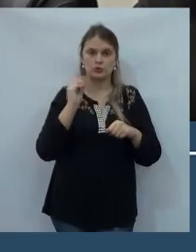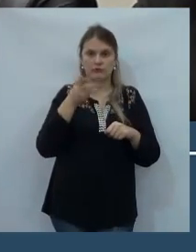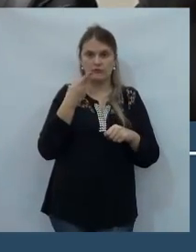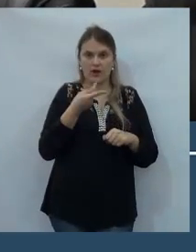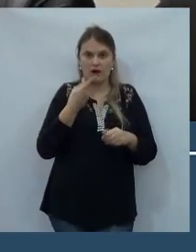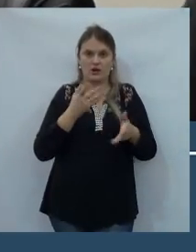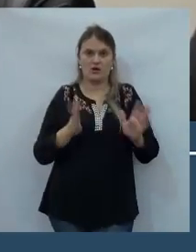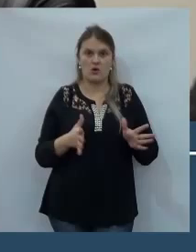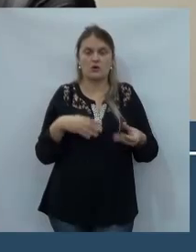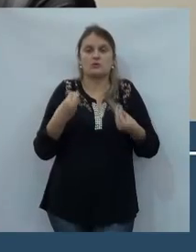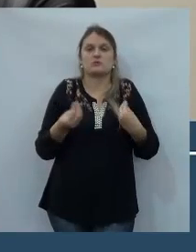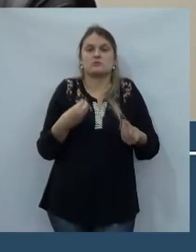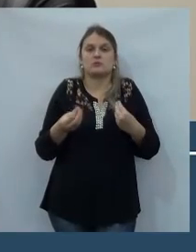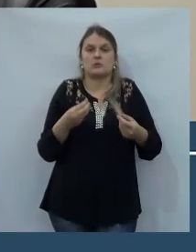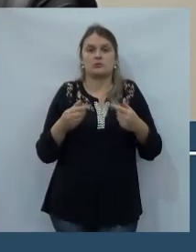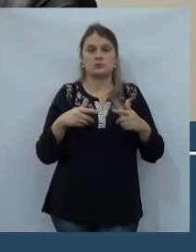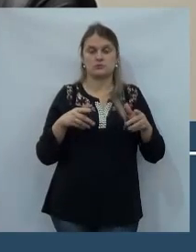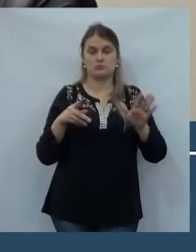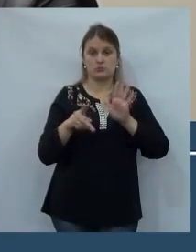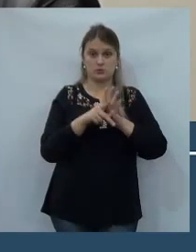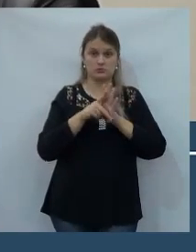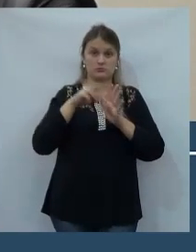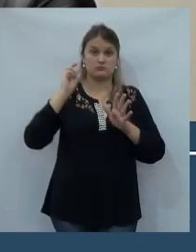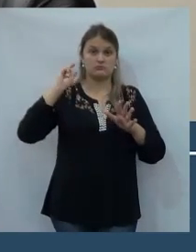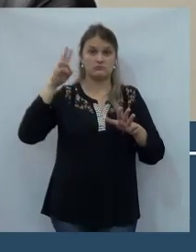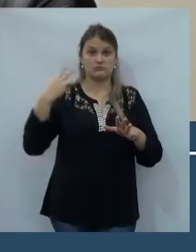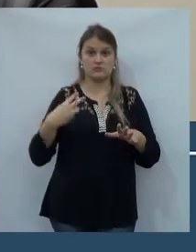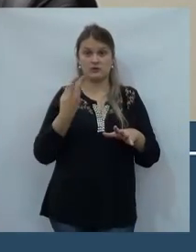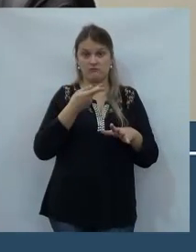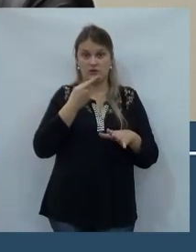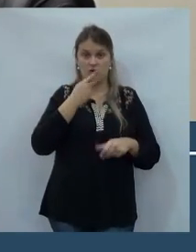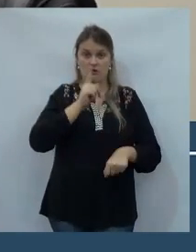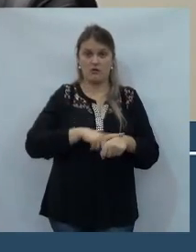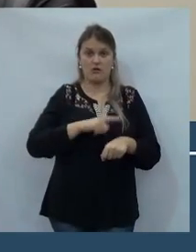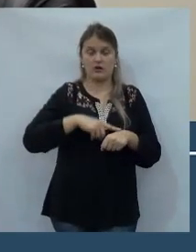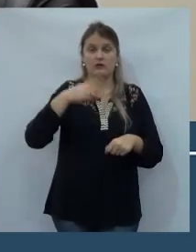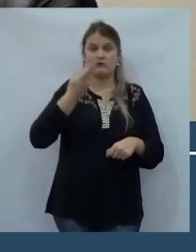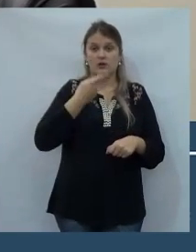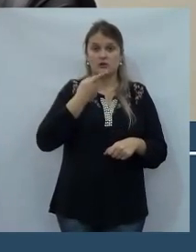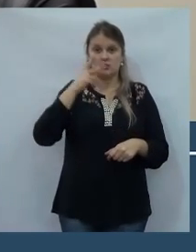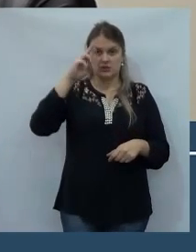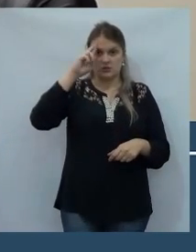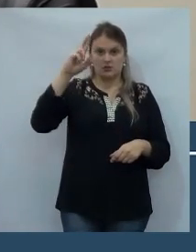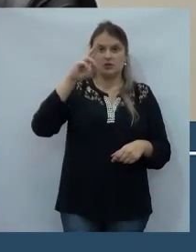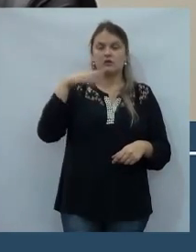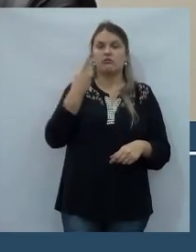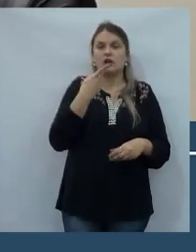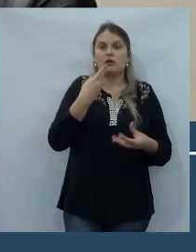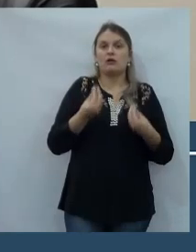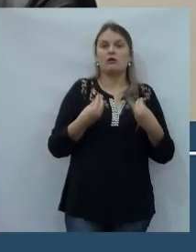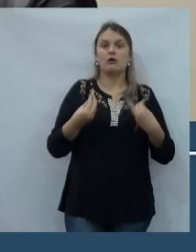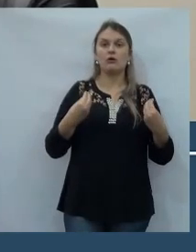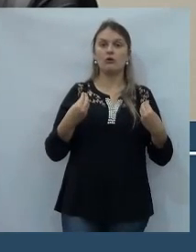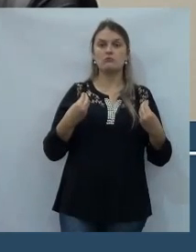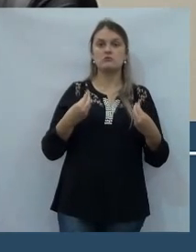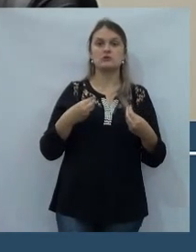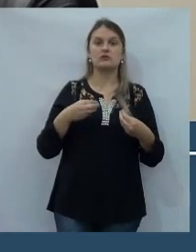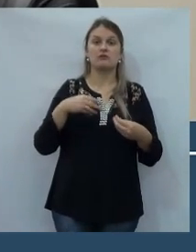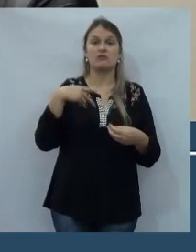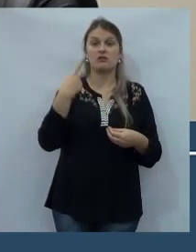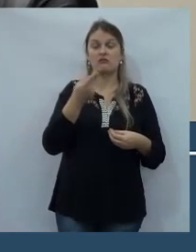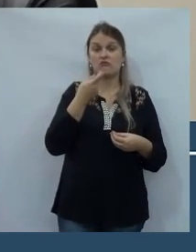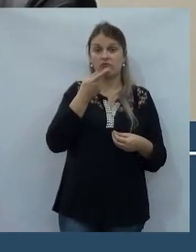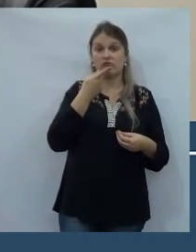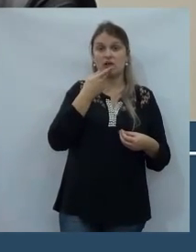Da condição que o próprio vereador Pires tinha falado aqui na hora que veio aqui, o chefe da Coapar, falando como chefe da Coapar, que falava a